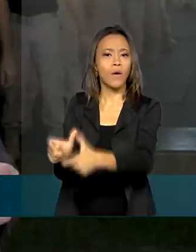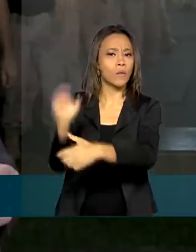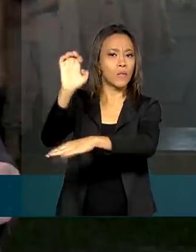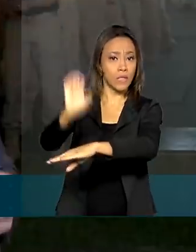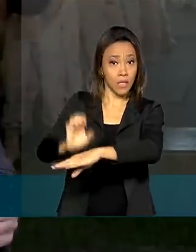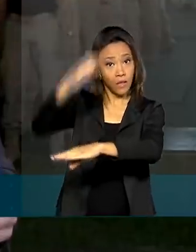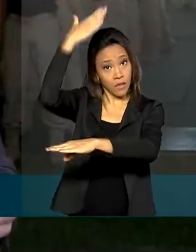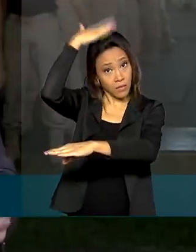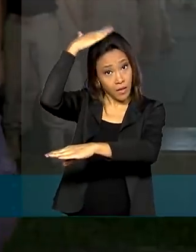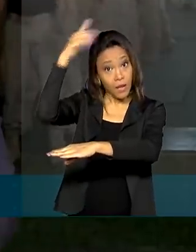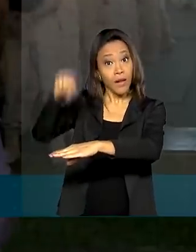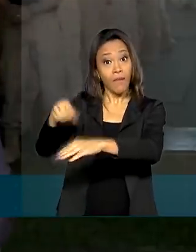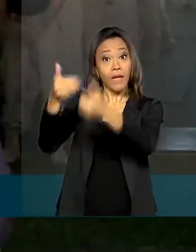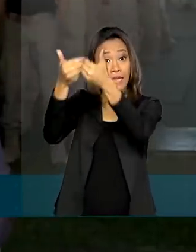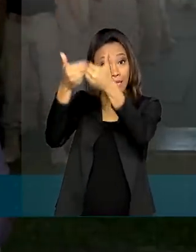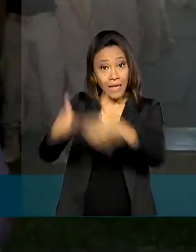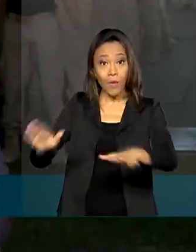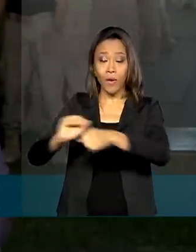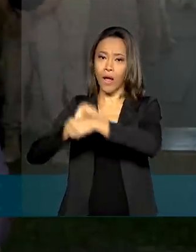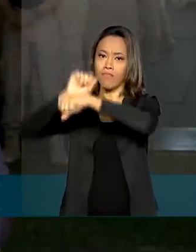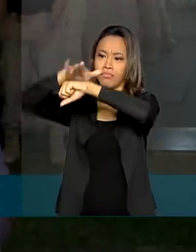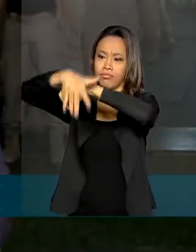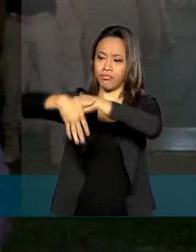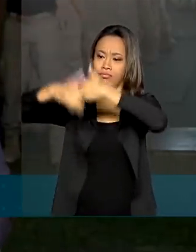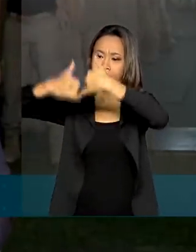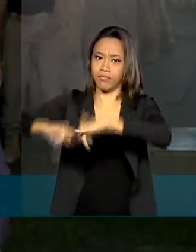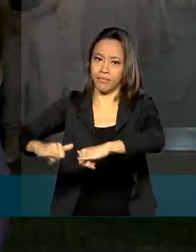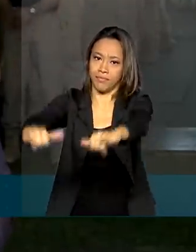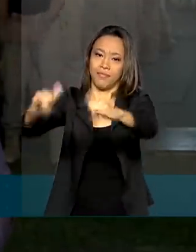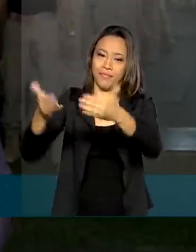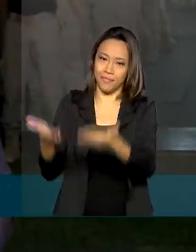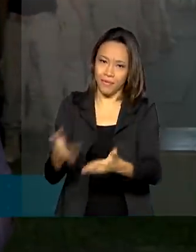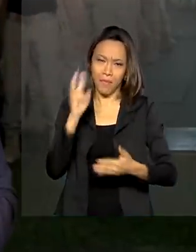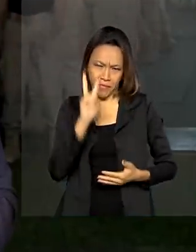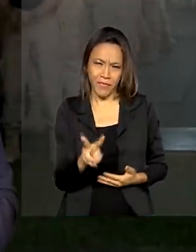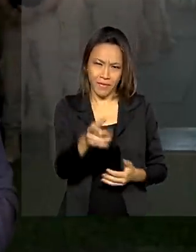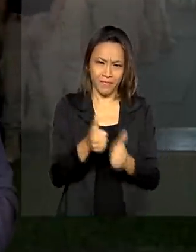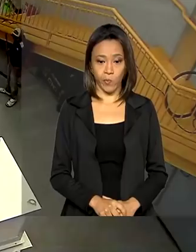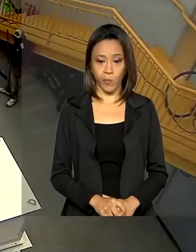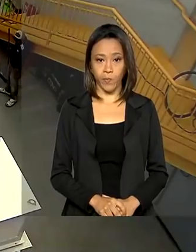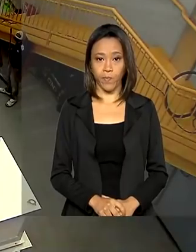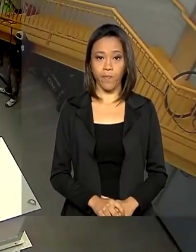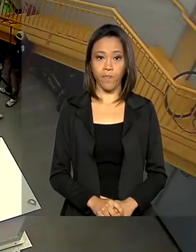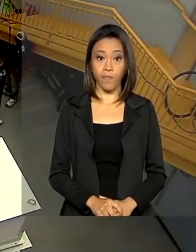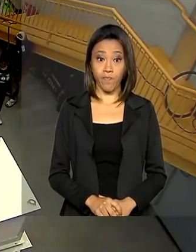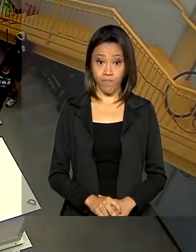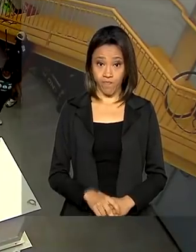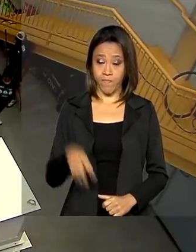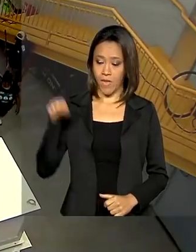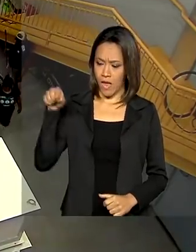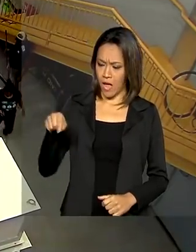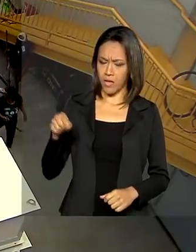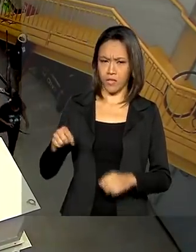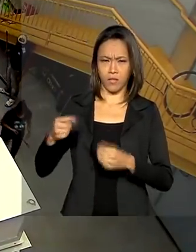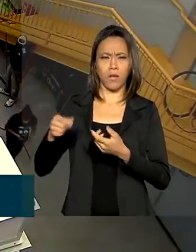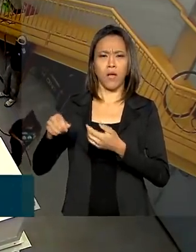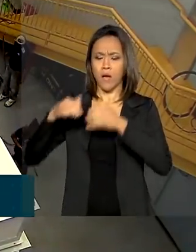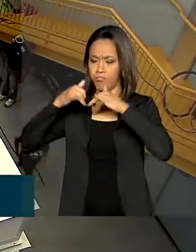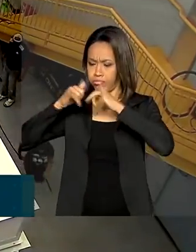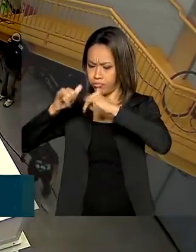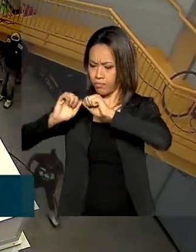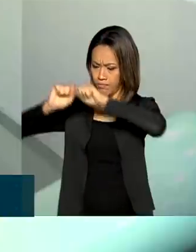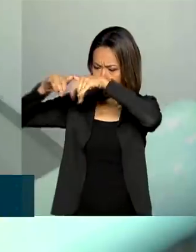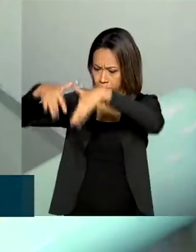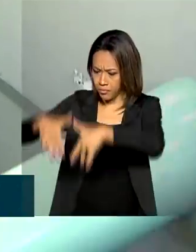hidrelétrica Bedim. Vamos ver na reportagem de Daniele Popov. A capacidade da hidrelétrica de pequeno